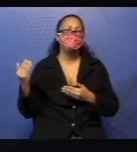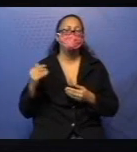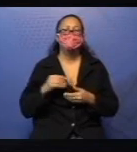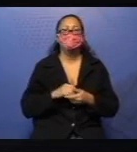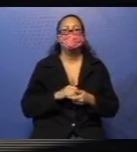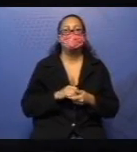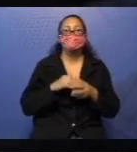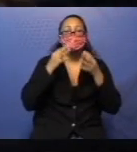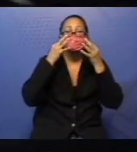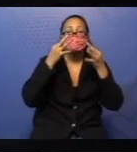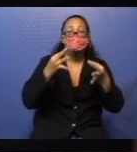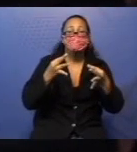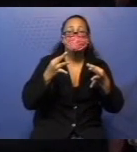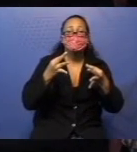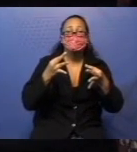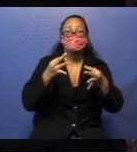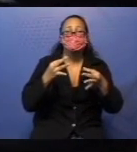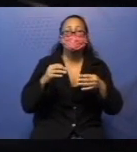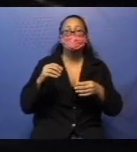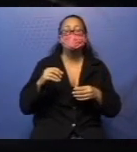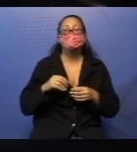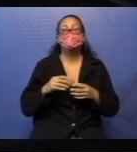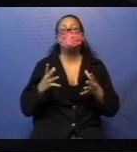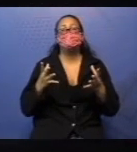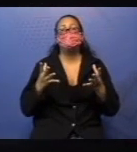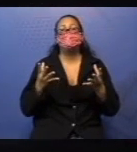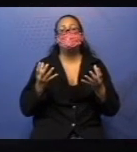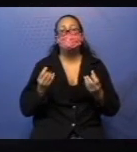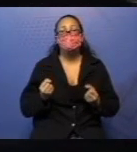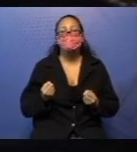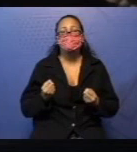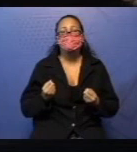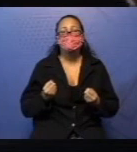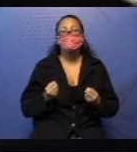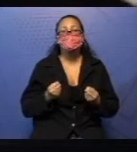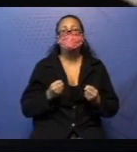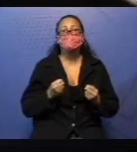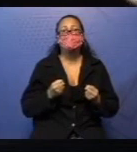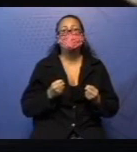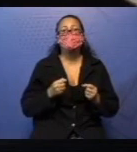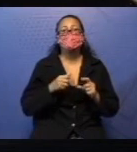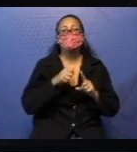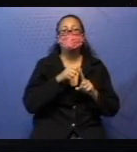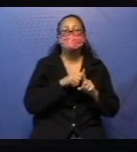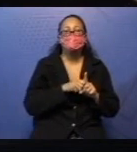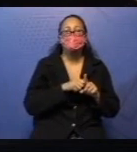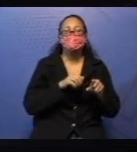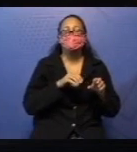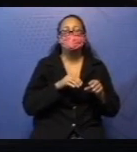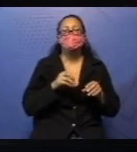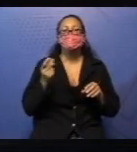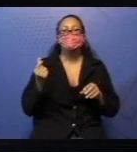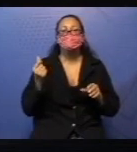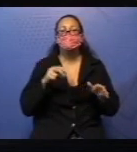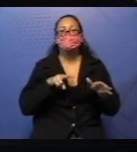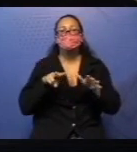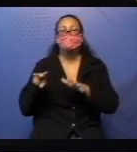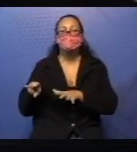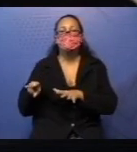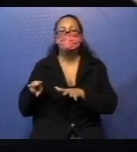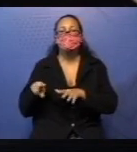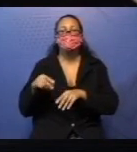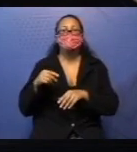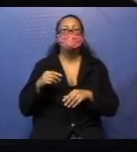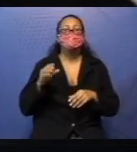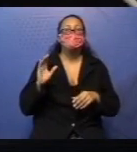Presta atenção. Lucas recebeu sua semanada e guardou na carteira. Ele já gastou 12 reais.